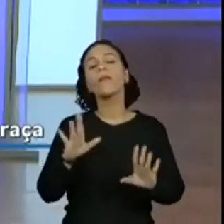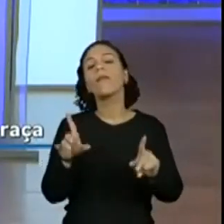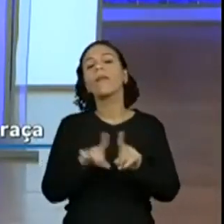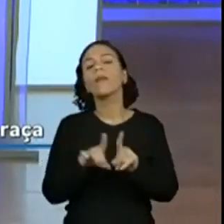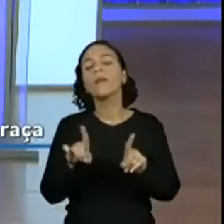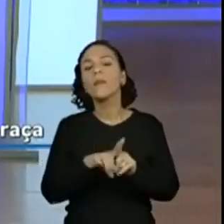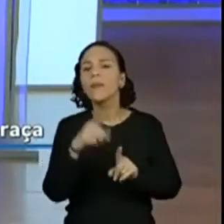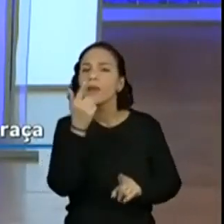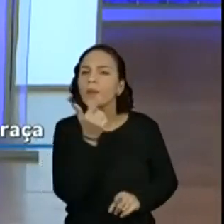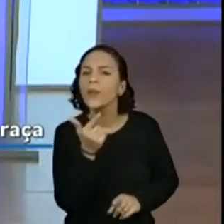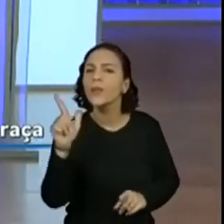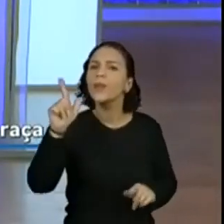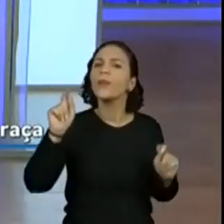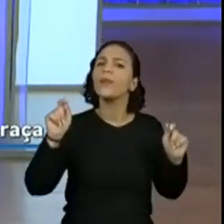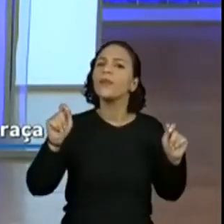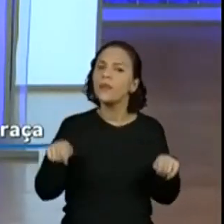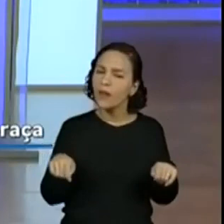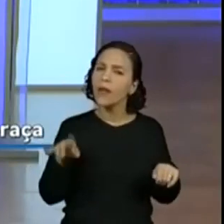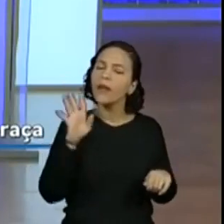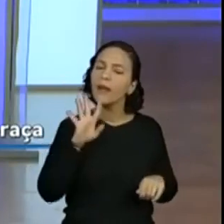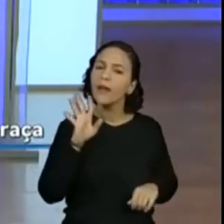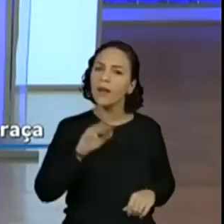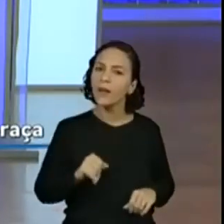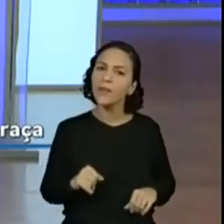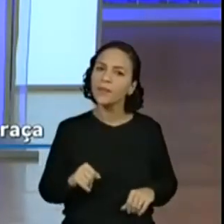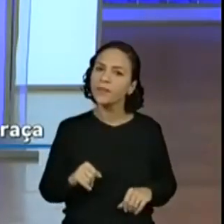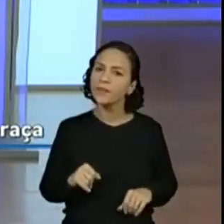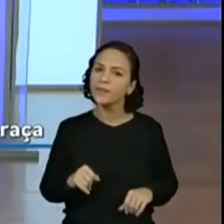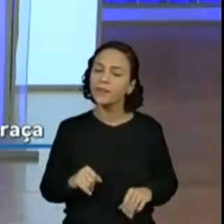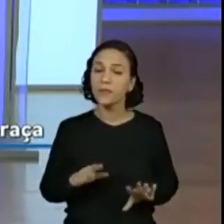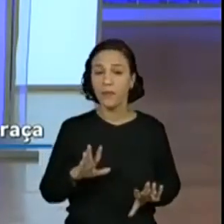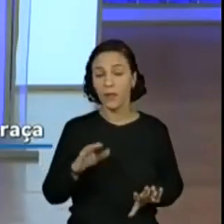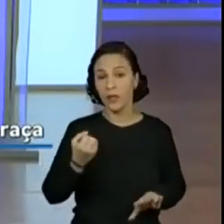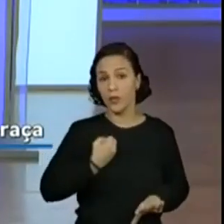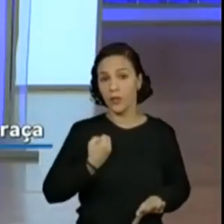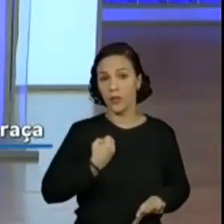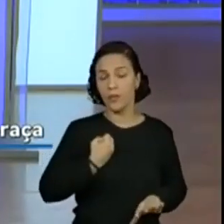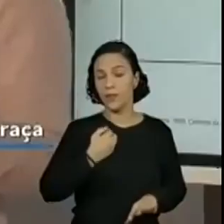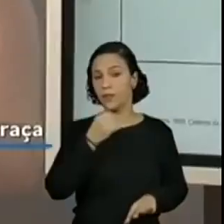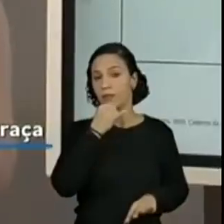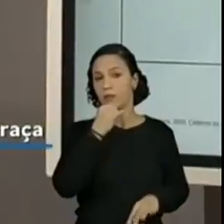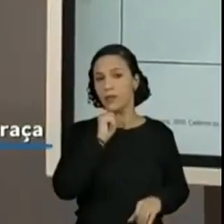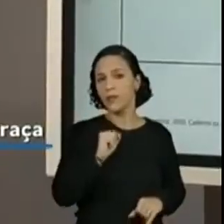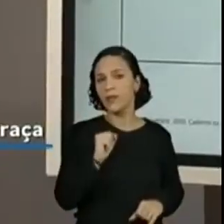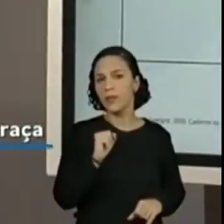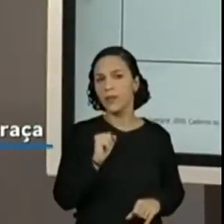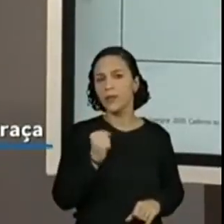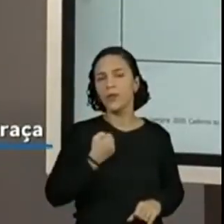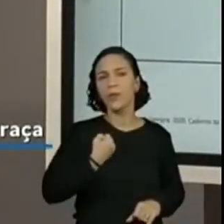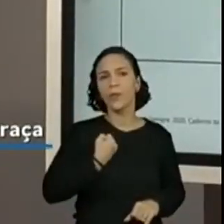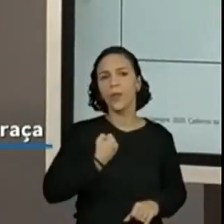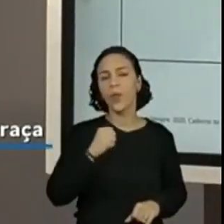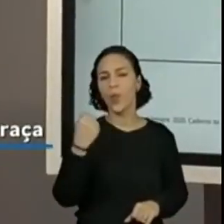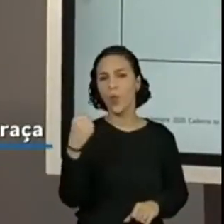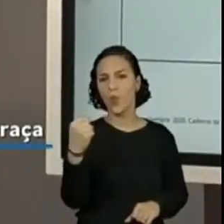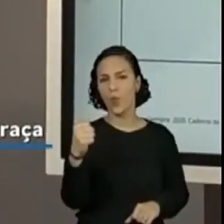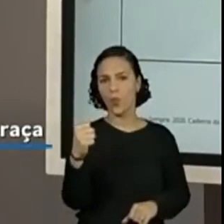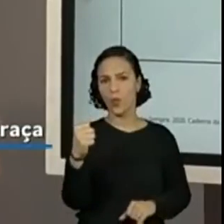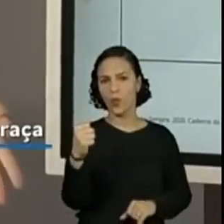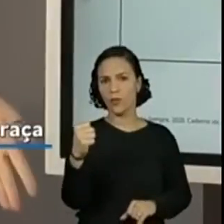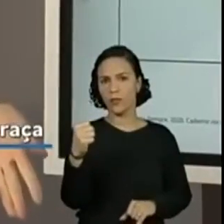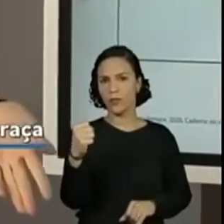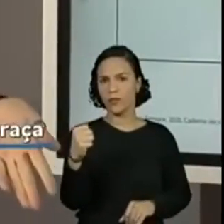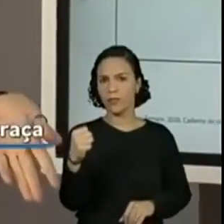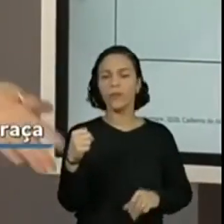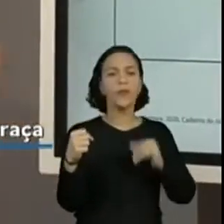outra possibilidade aqui que é bem legal. Eu pego o número maior. Qual era o número maior? O 8. O ele colocou para a